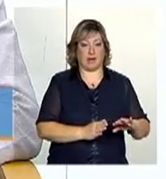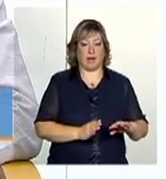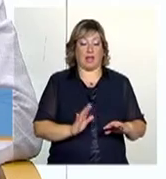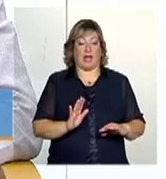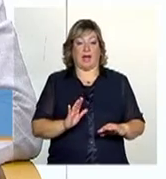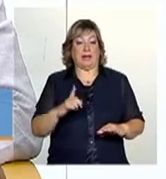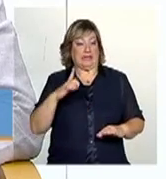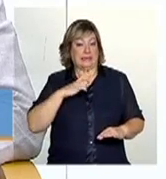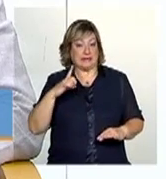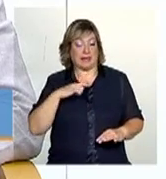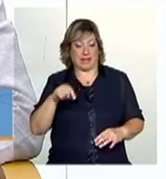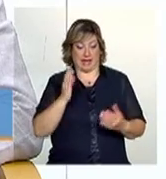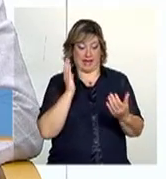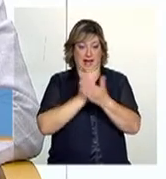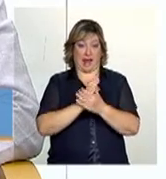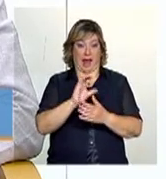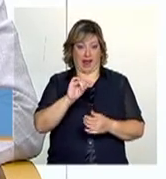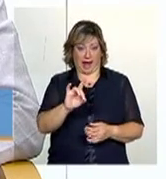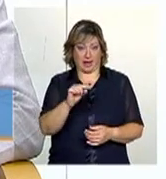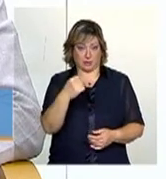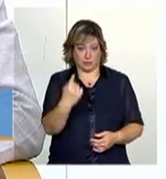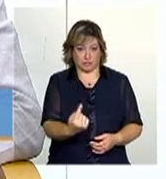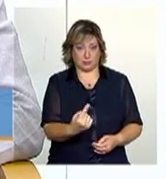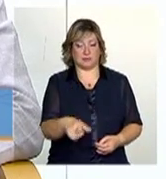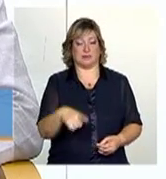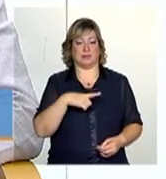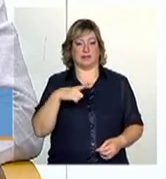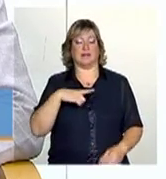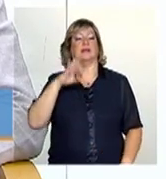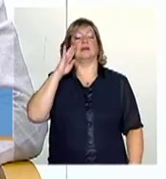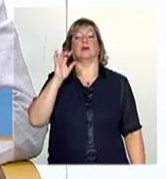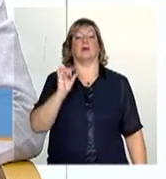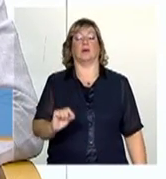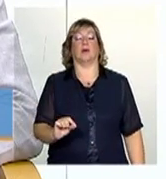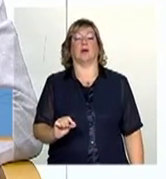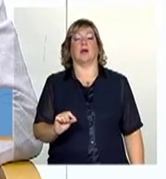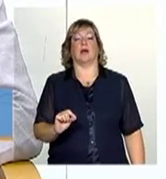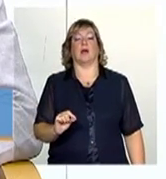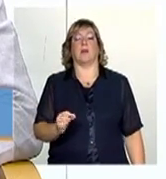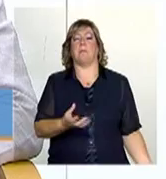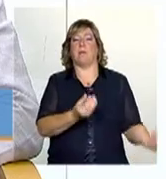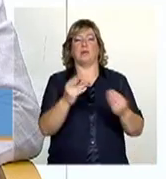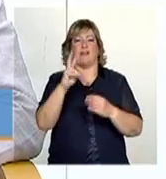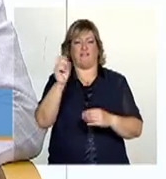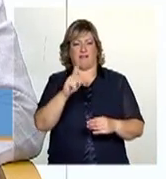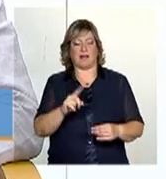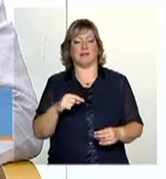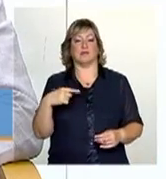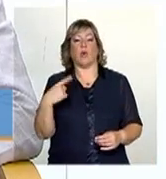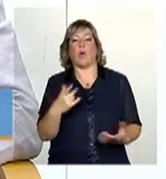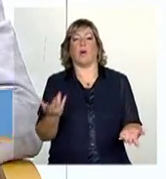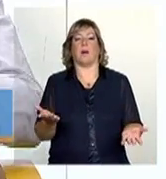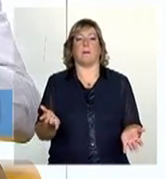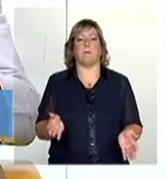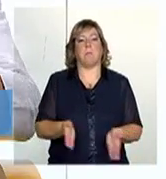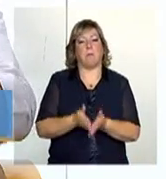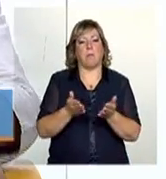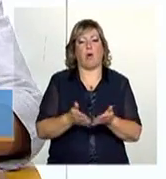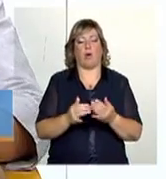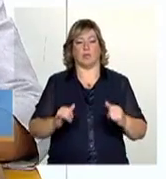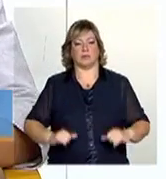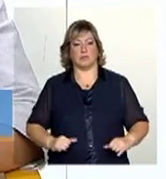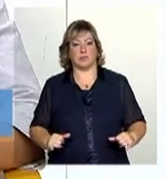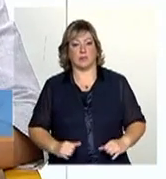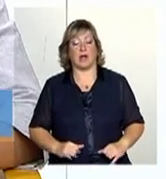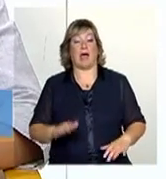O cadastro lhe parte do suposto de que, muitas vezes, a pobreza dificulta que o indivíduo vocalize suas